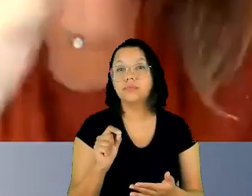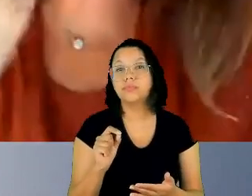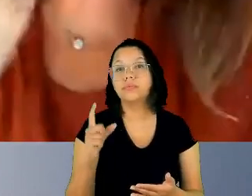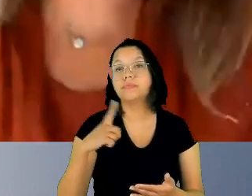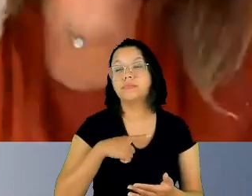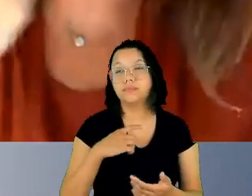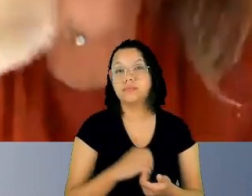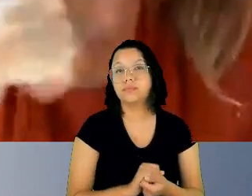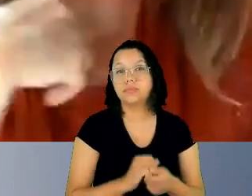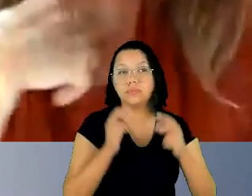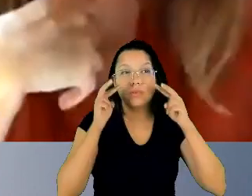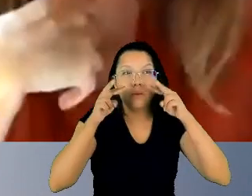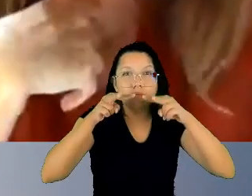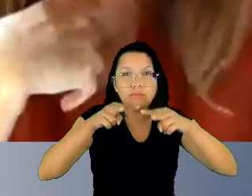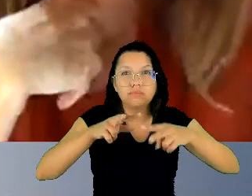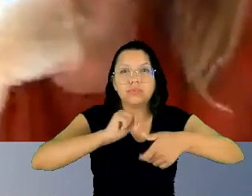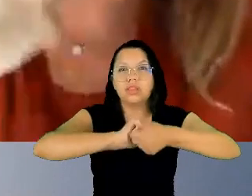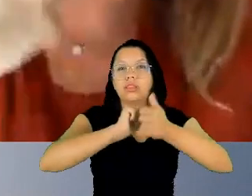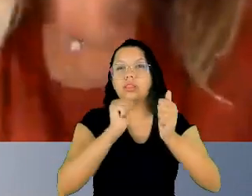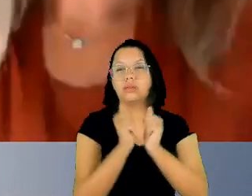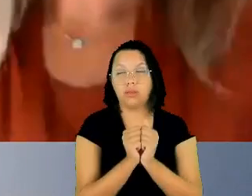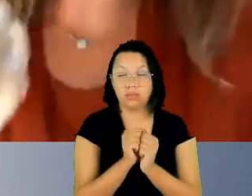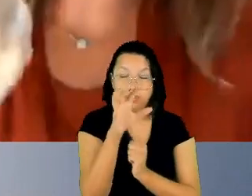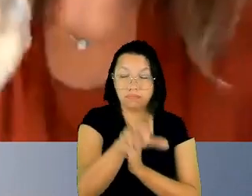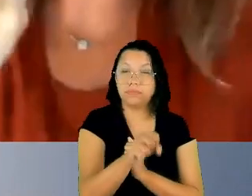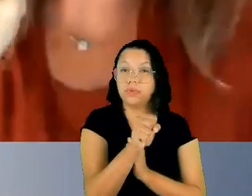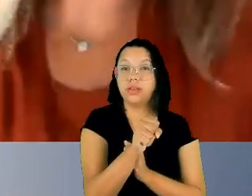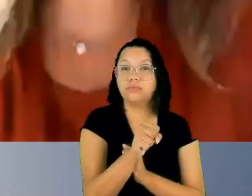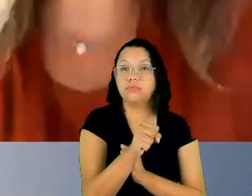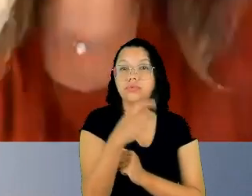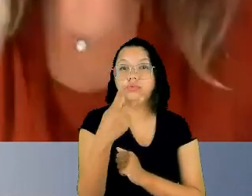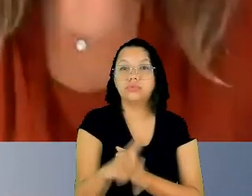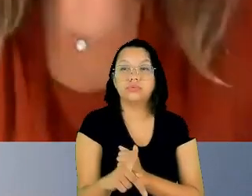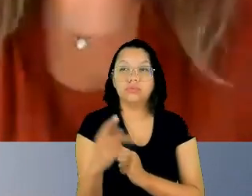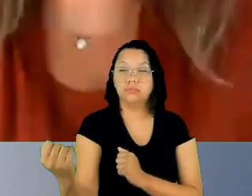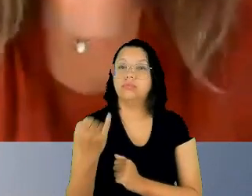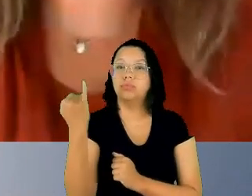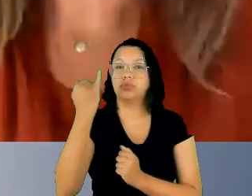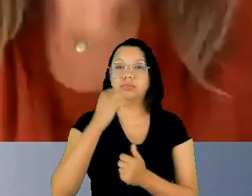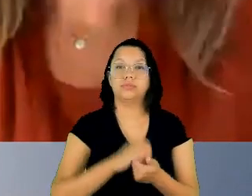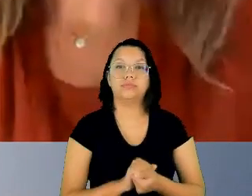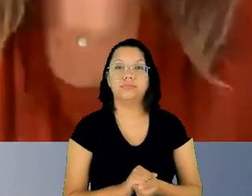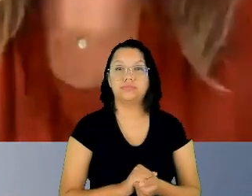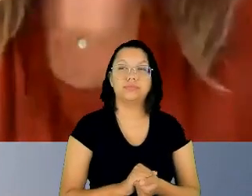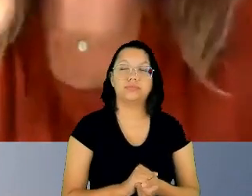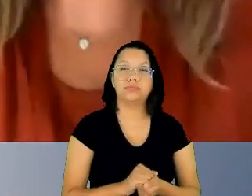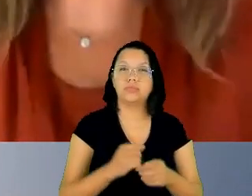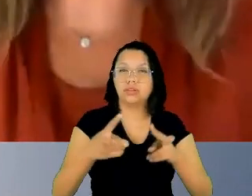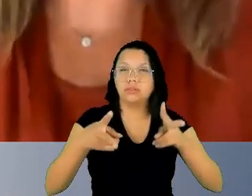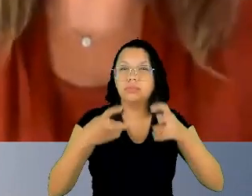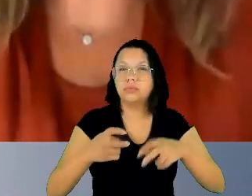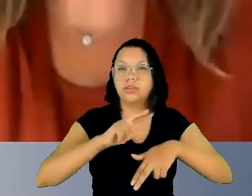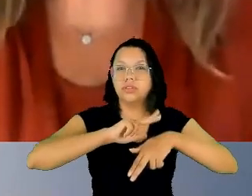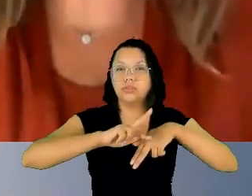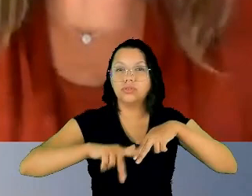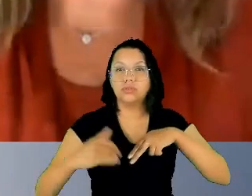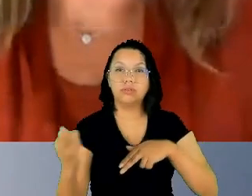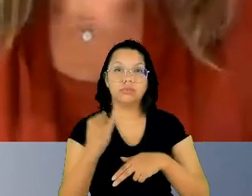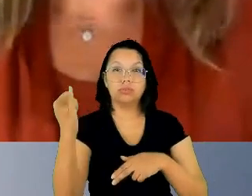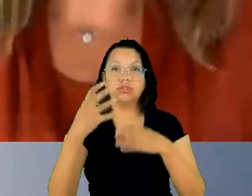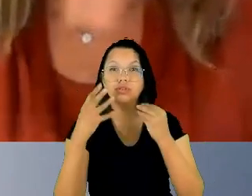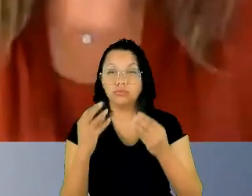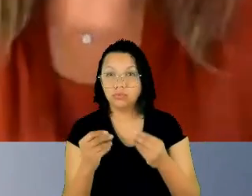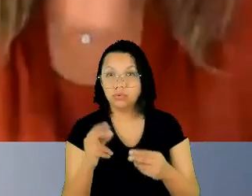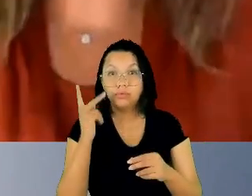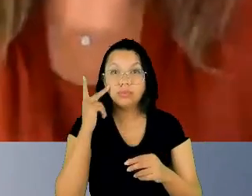para captar a sua relevância e a perspectiva de gênero é fundamental para a devida implementação da lei